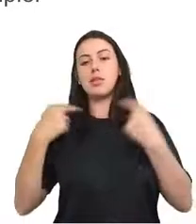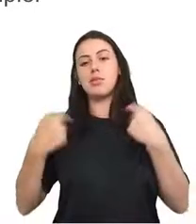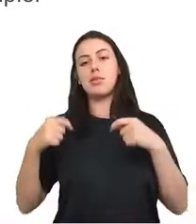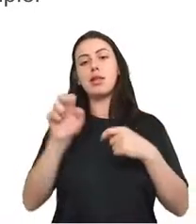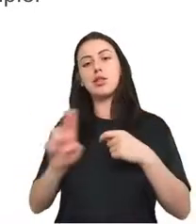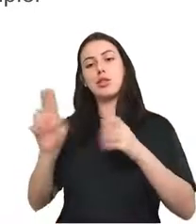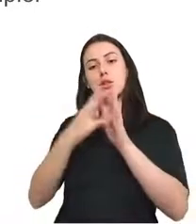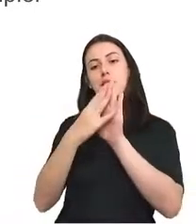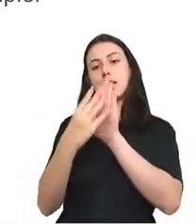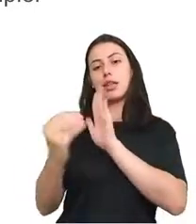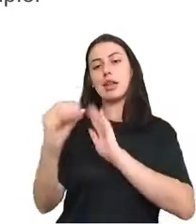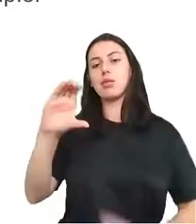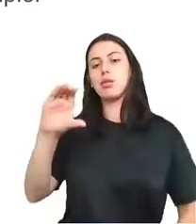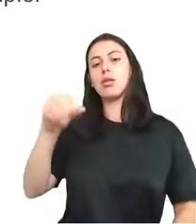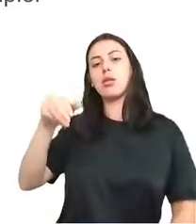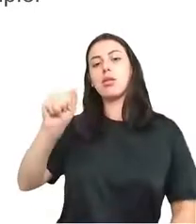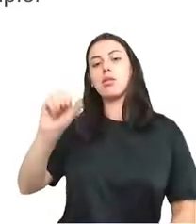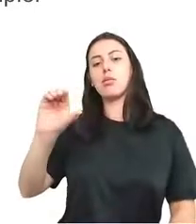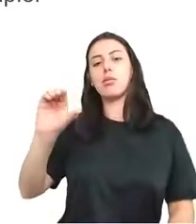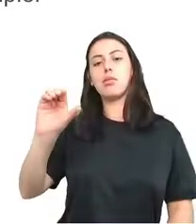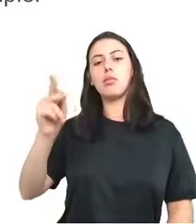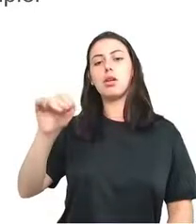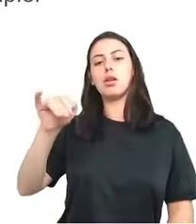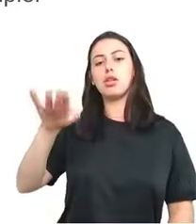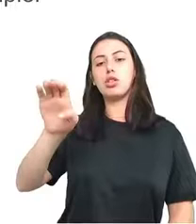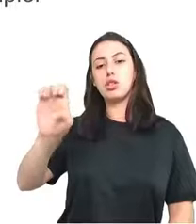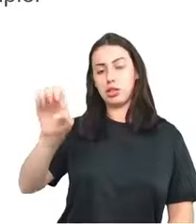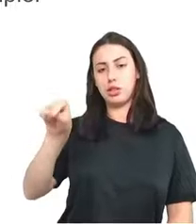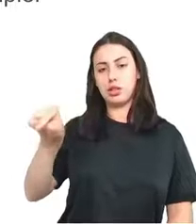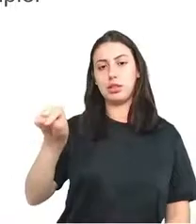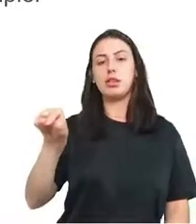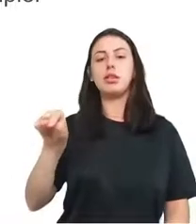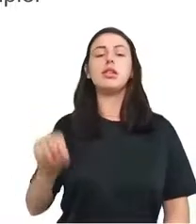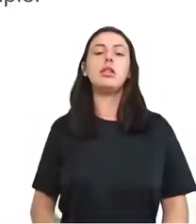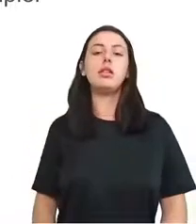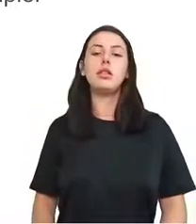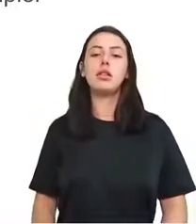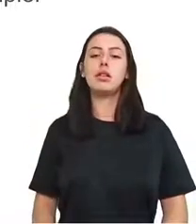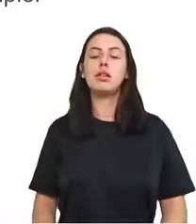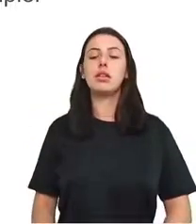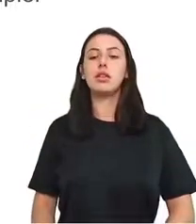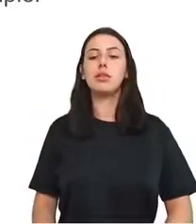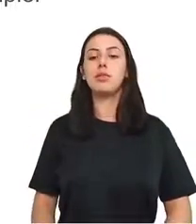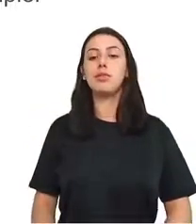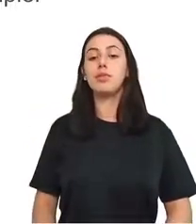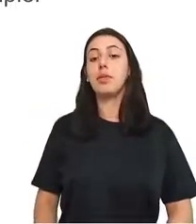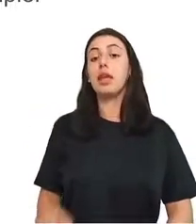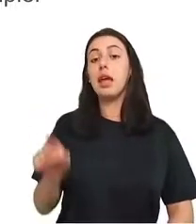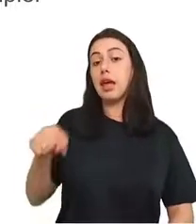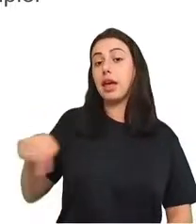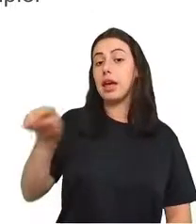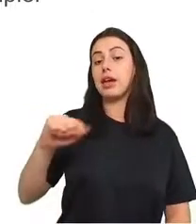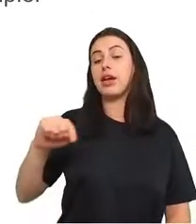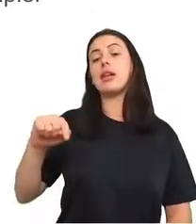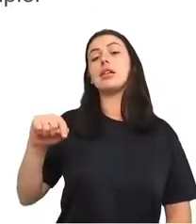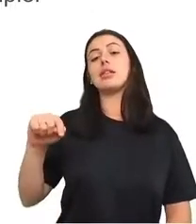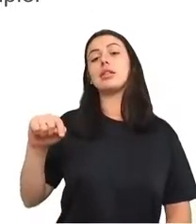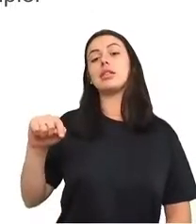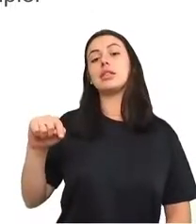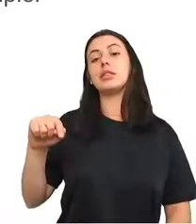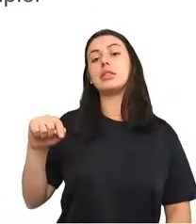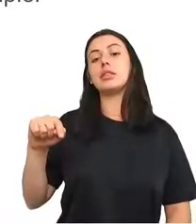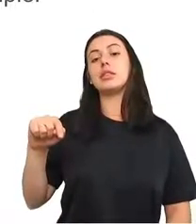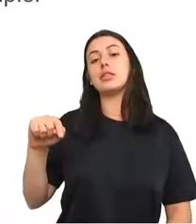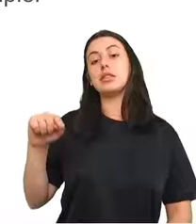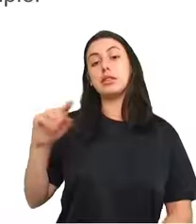experiência, isso desempenha muito mais. Então, devemos usar eles como default e compará-los com